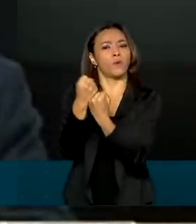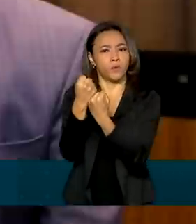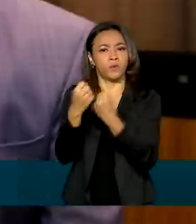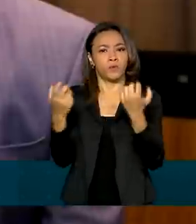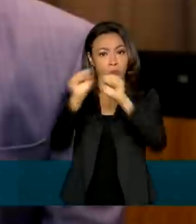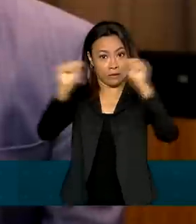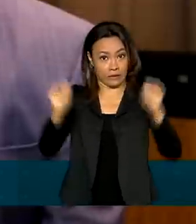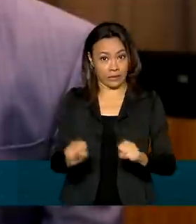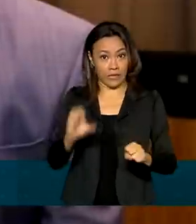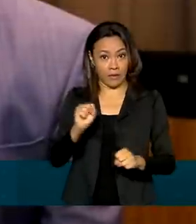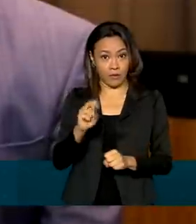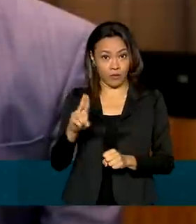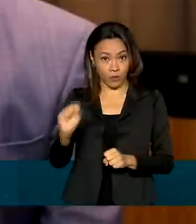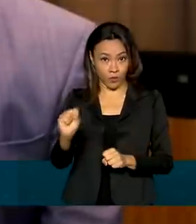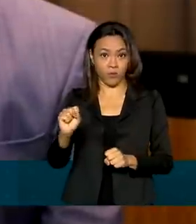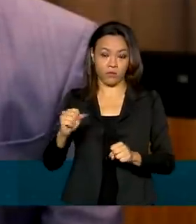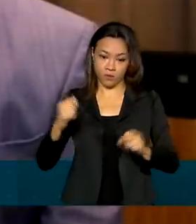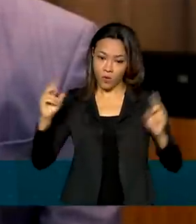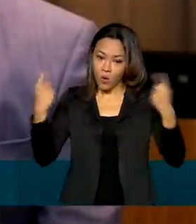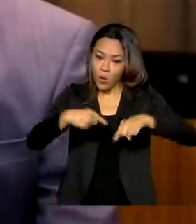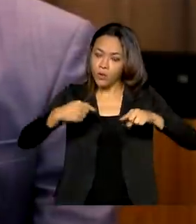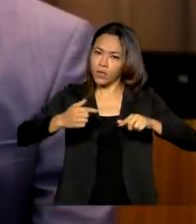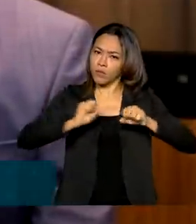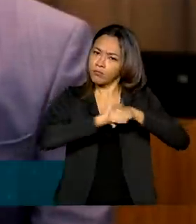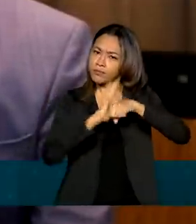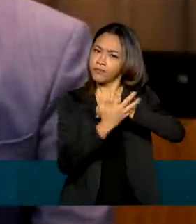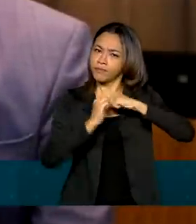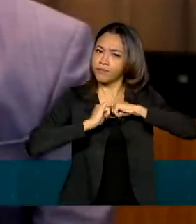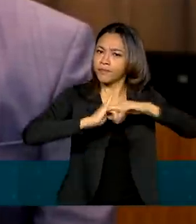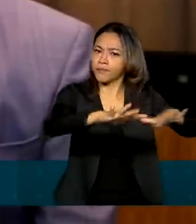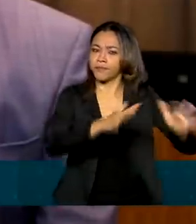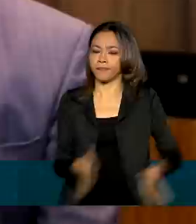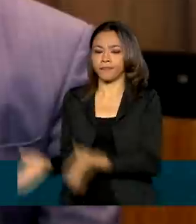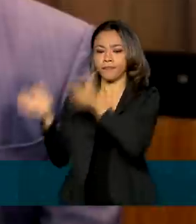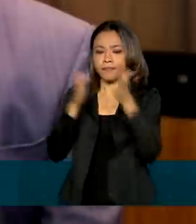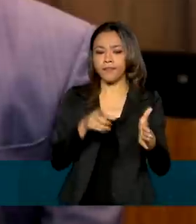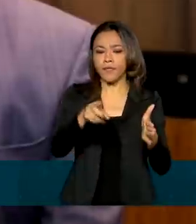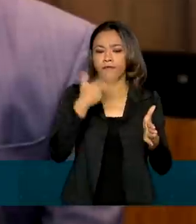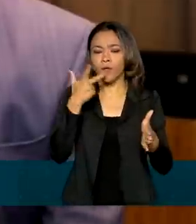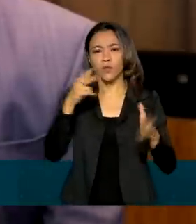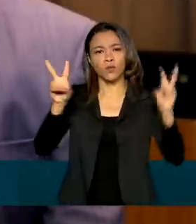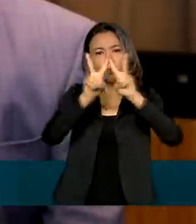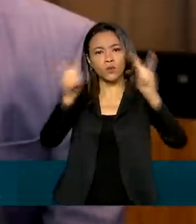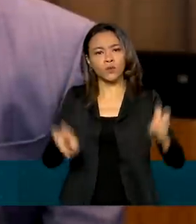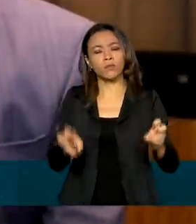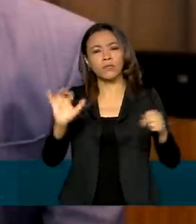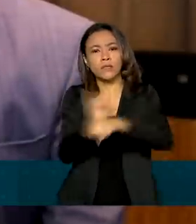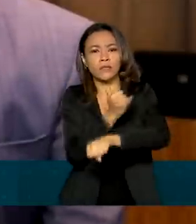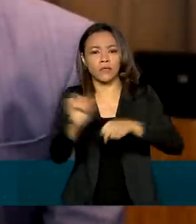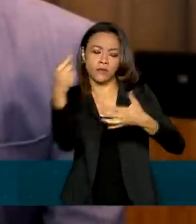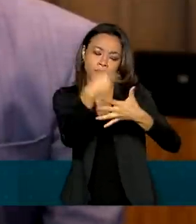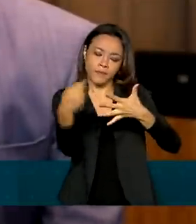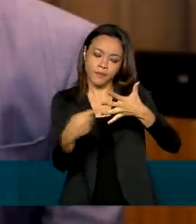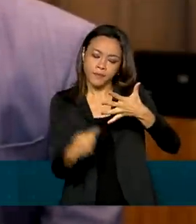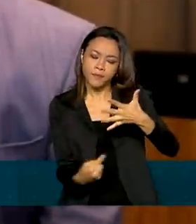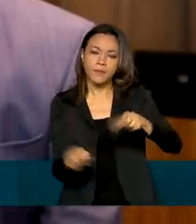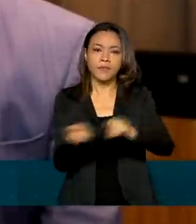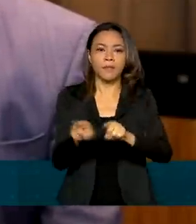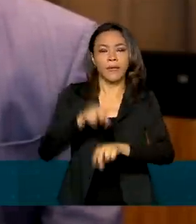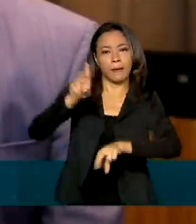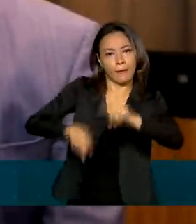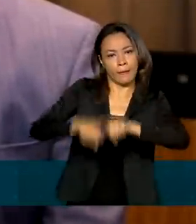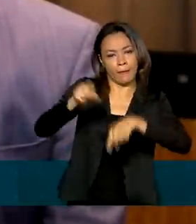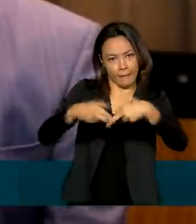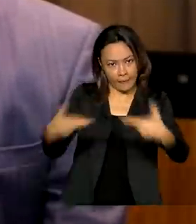pandemia. Ações estratégicas em relação a vacinas, em relação a insumos, mas sobretudo na busca